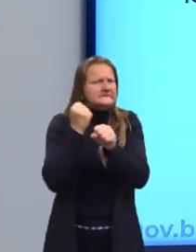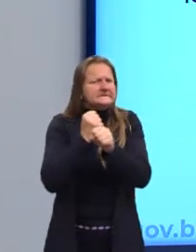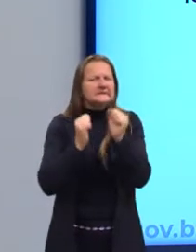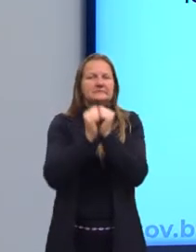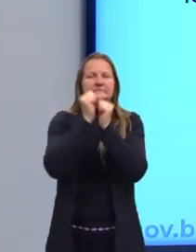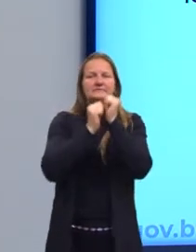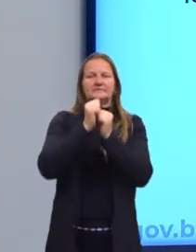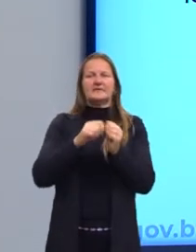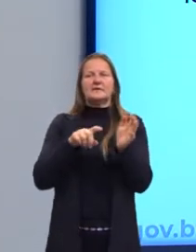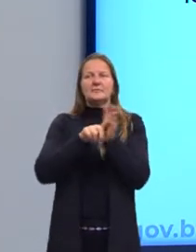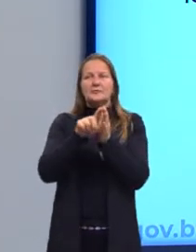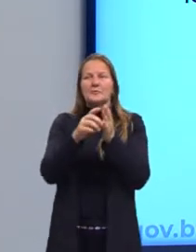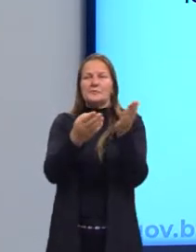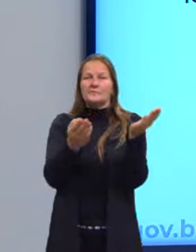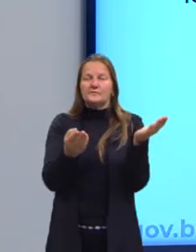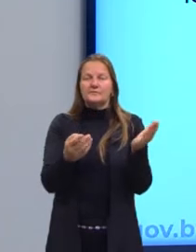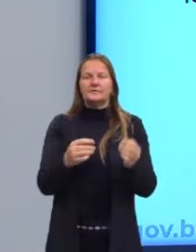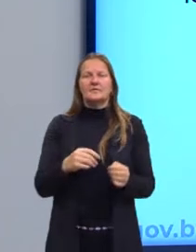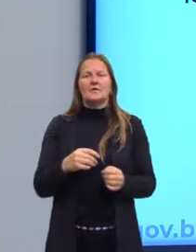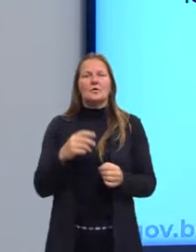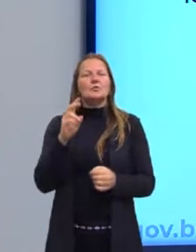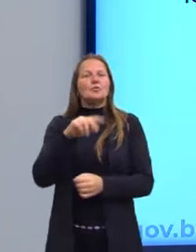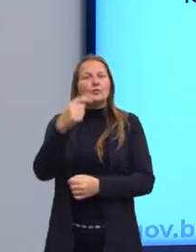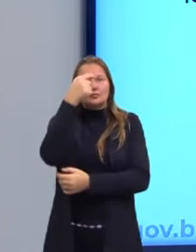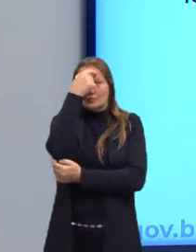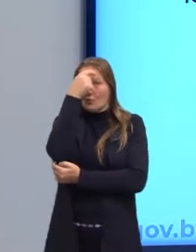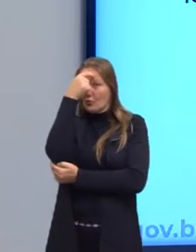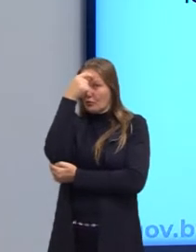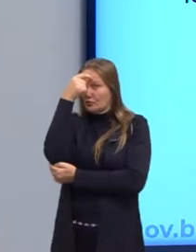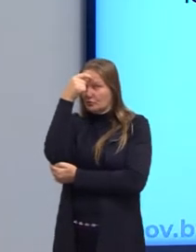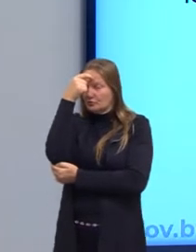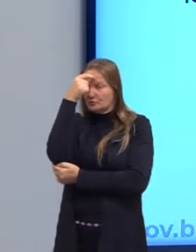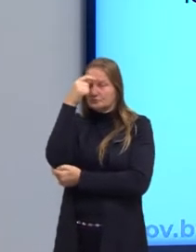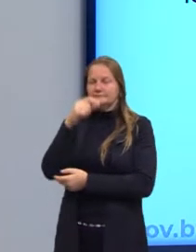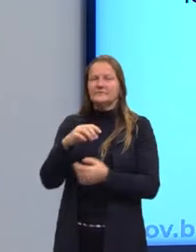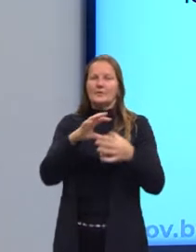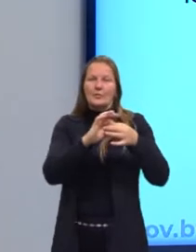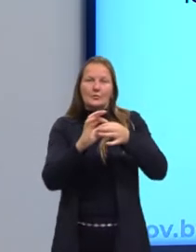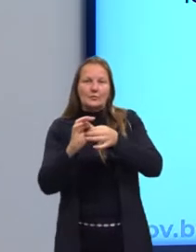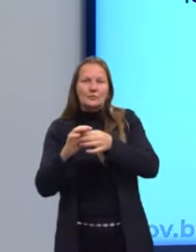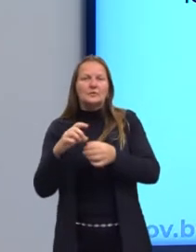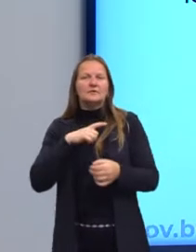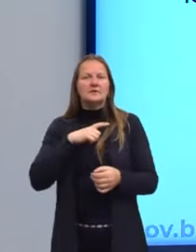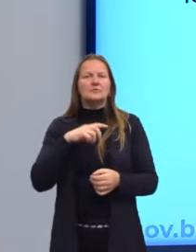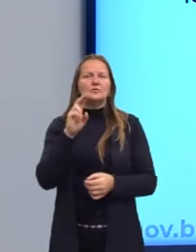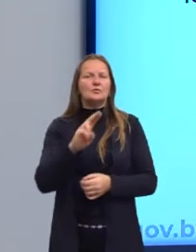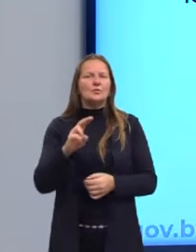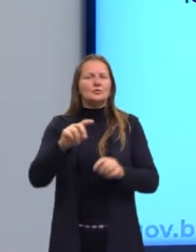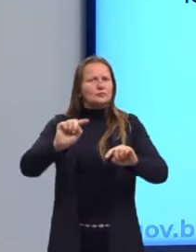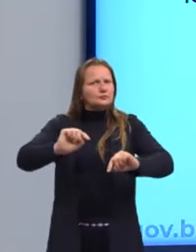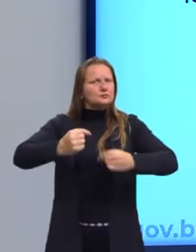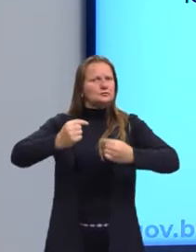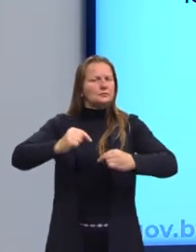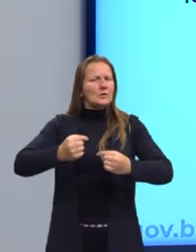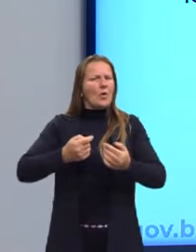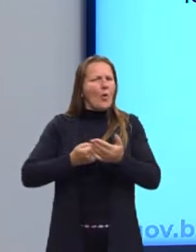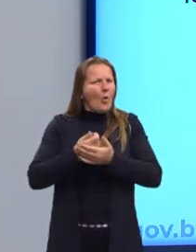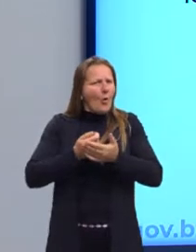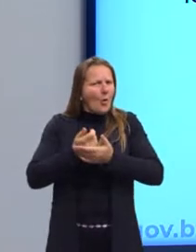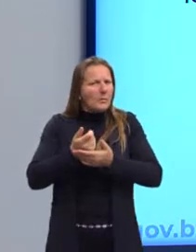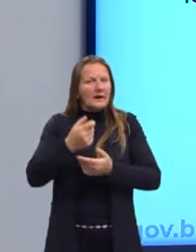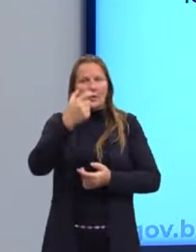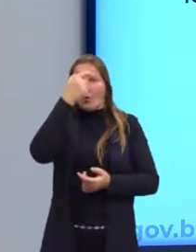perguntas para nós, consumidores conscientes. Aí agora na contemporaneidade, nosso grande desafio é consumir